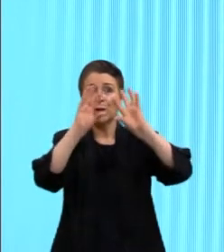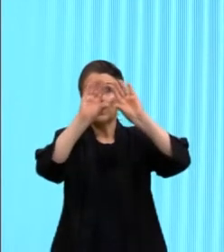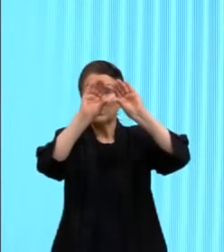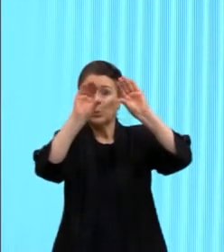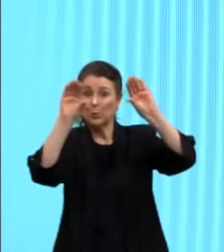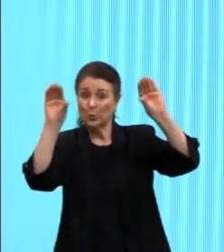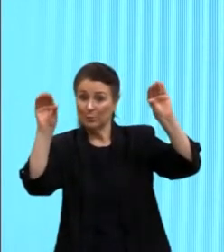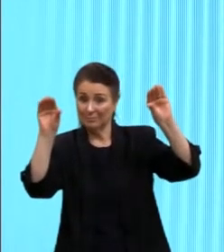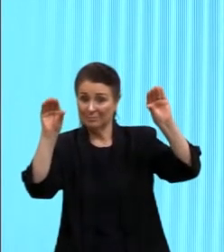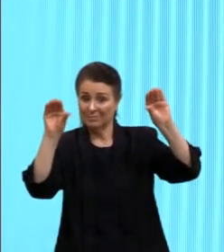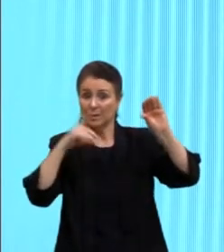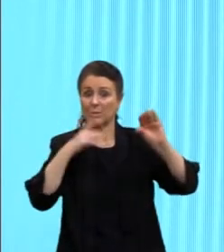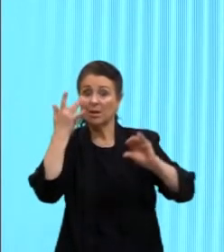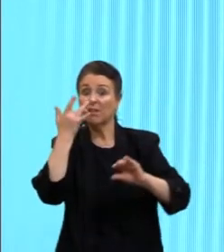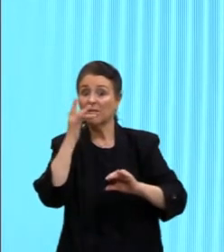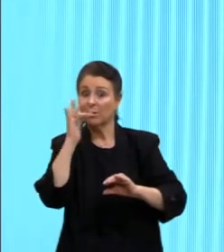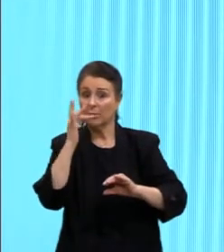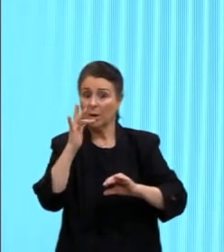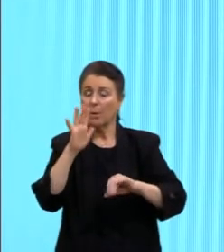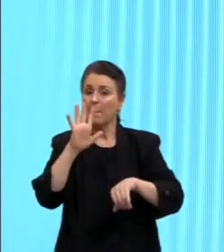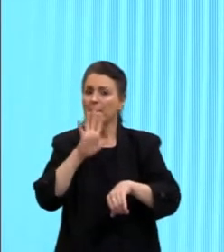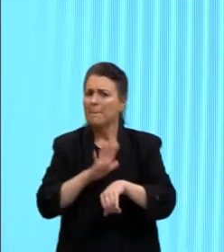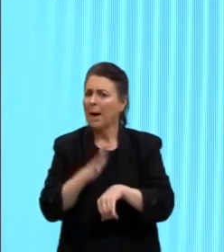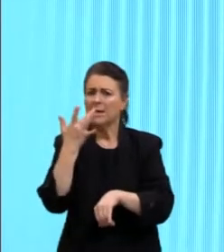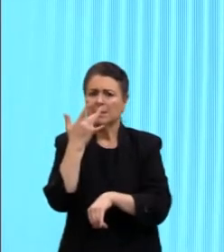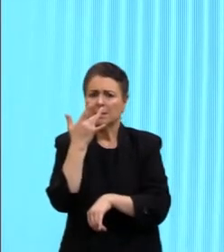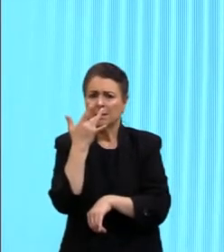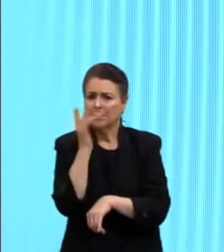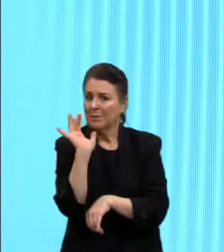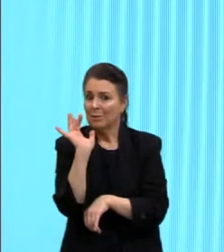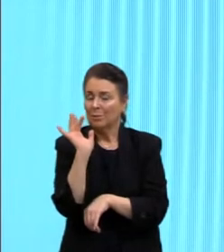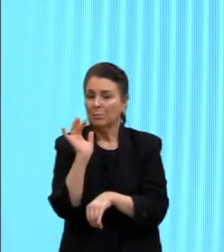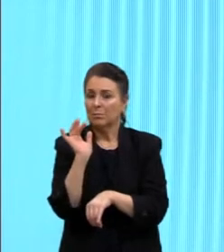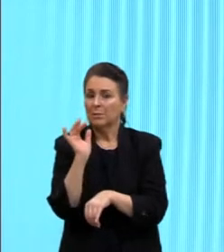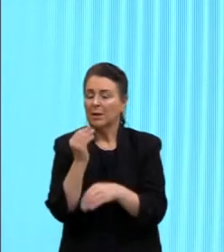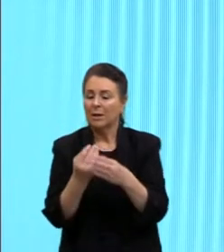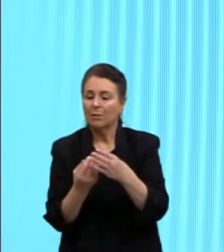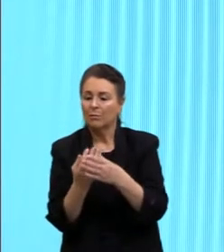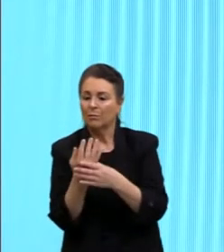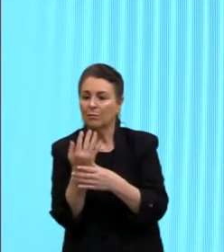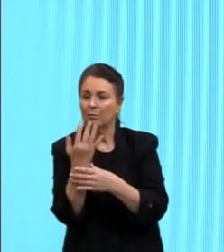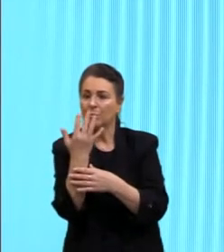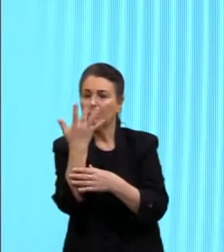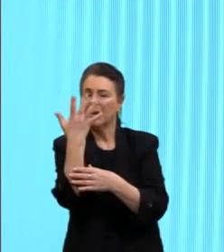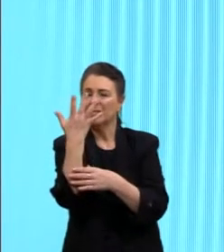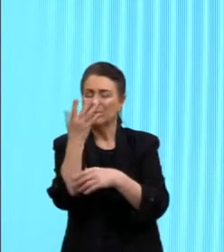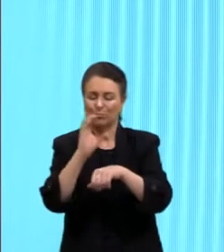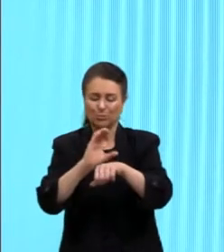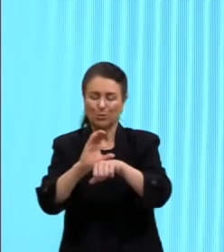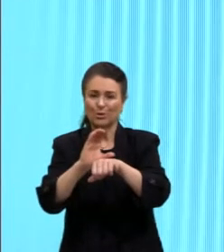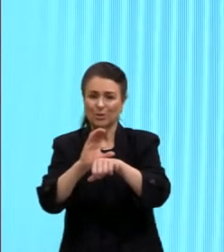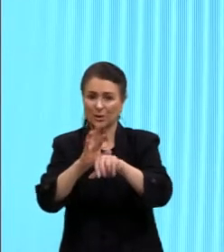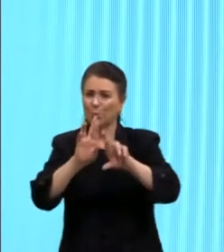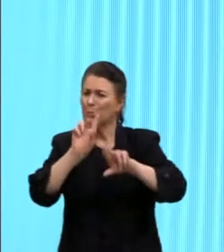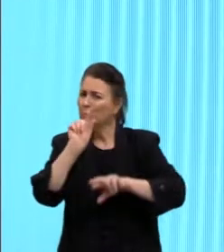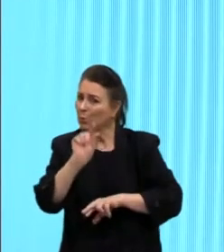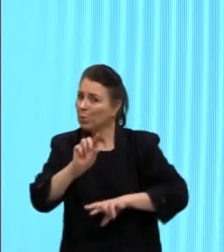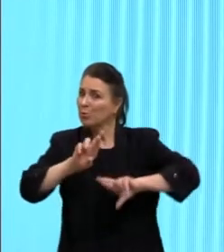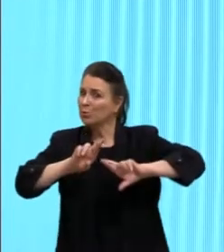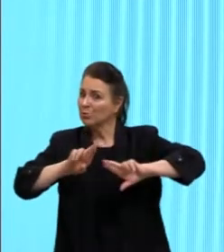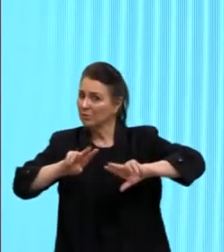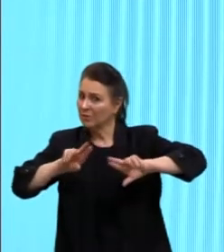consegue ver ali um branco mais branco, vamos dizer assim, já a fumaça é um cinza, tá, pessoal? Então, também tem essas